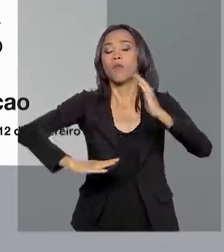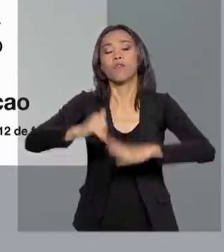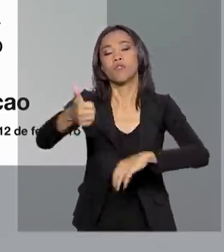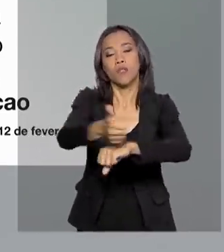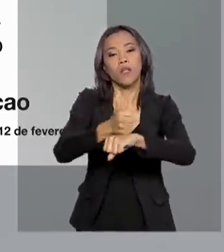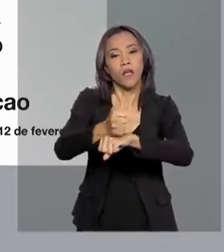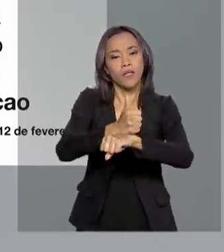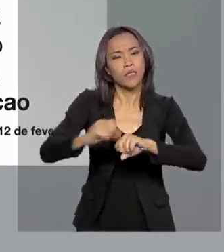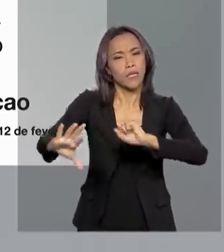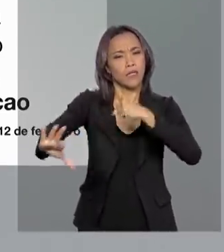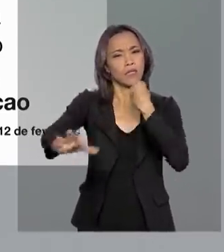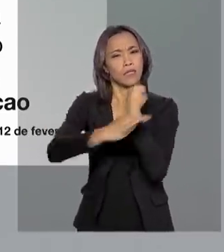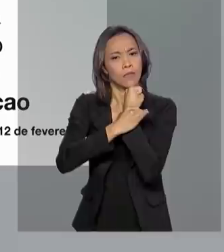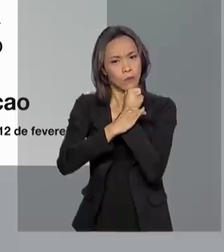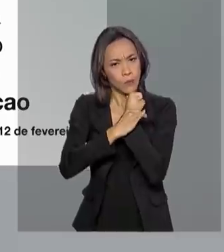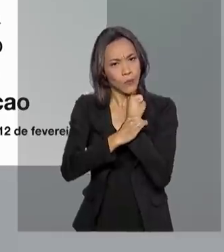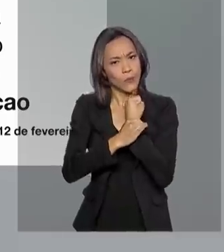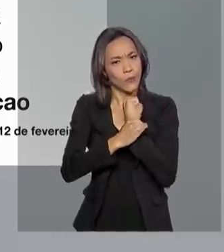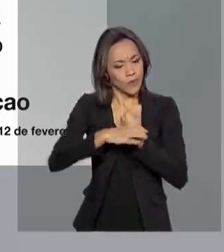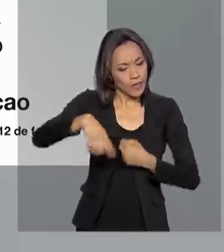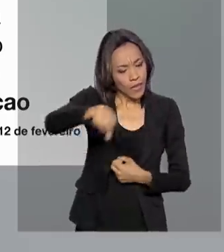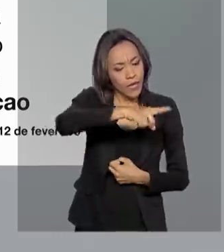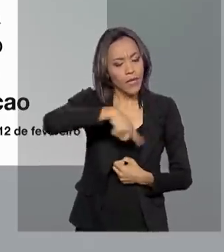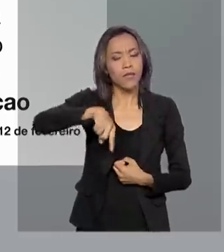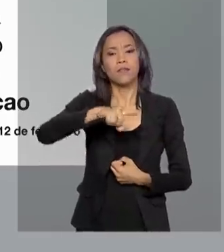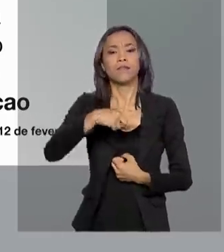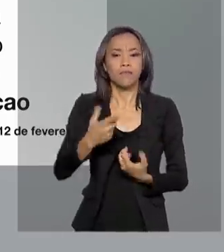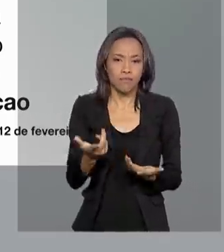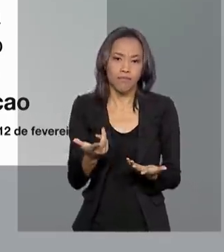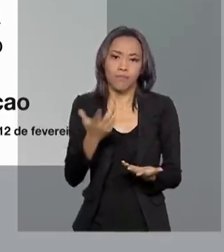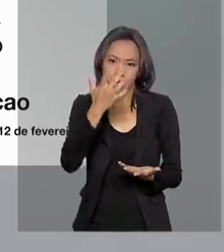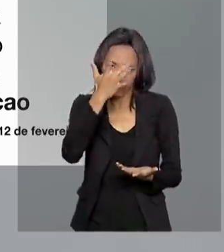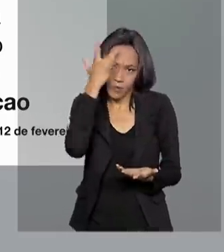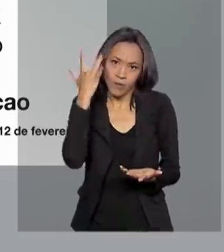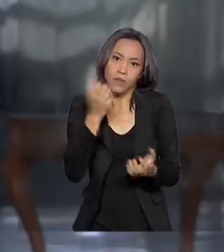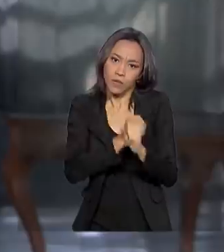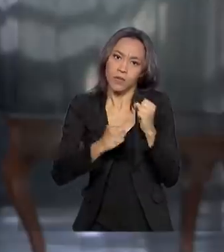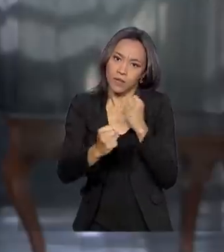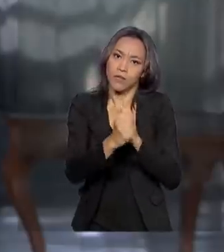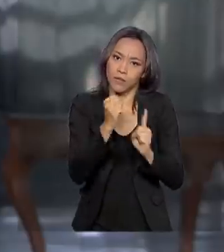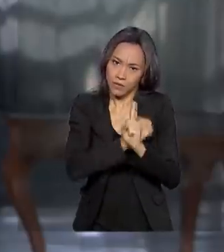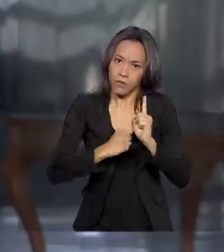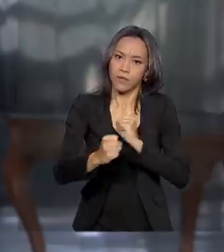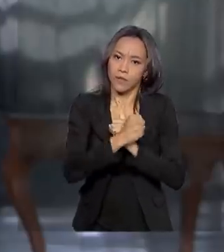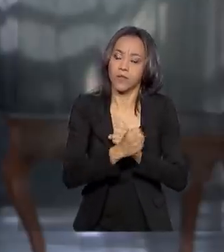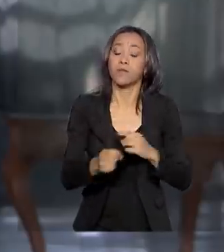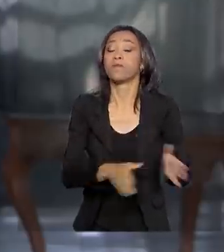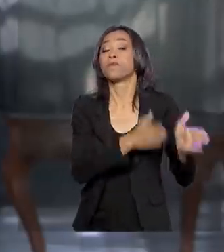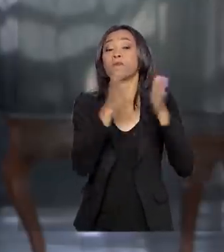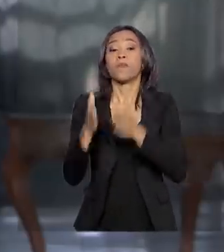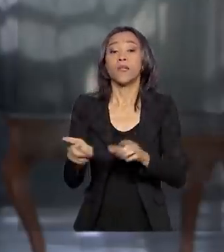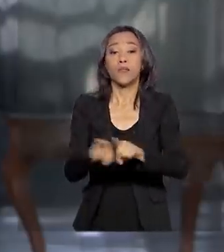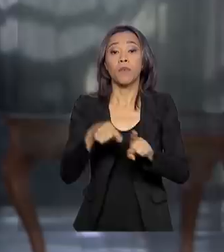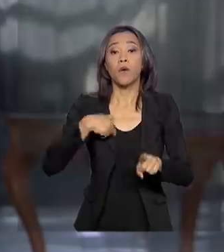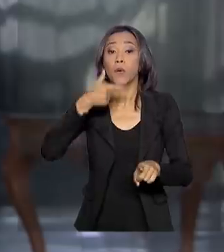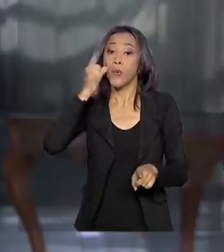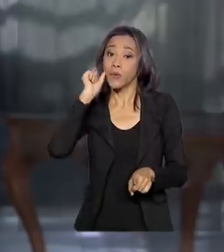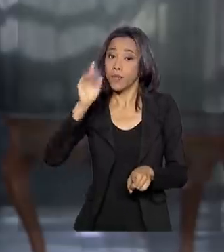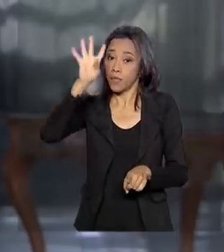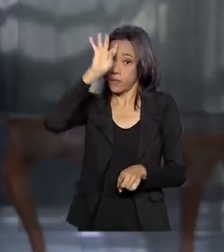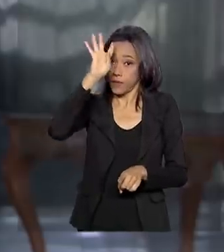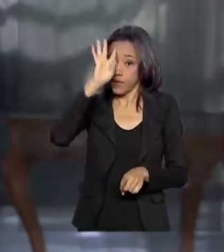que garante retorno imediato à sociedade. E também ontem, quarta-feira, o presidente Jair Bolsonaro